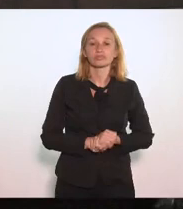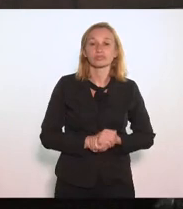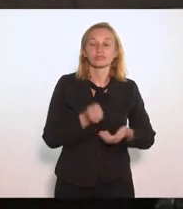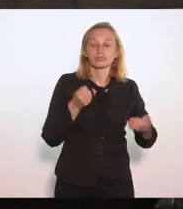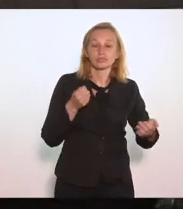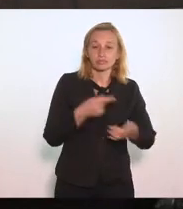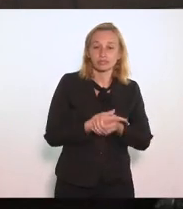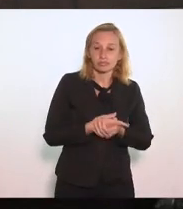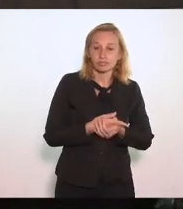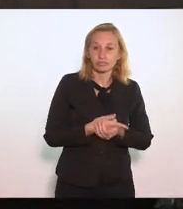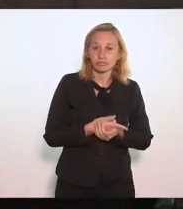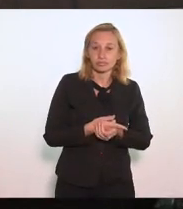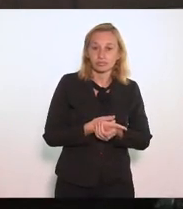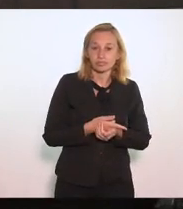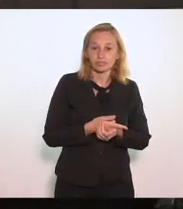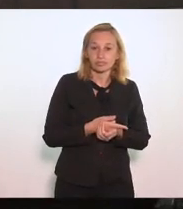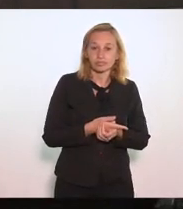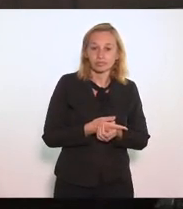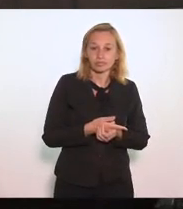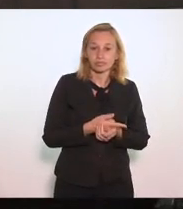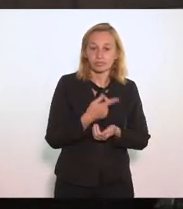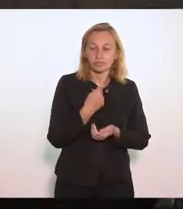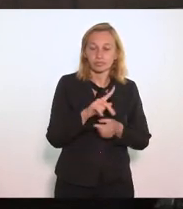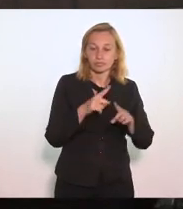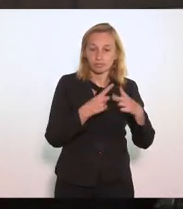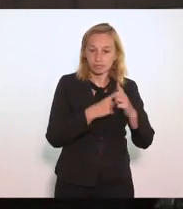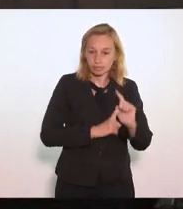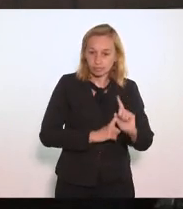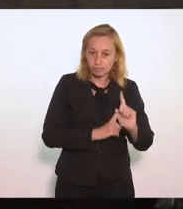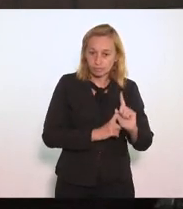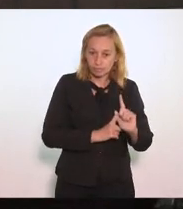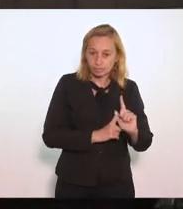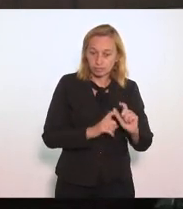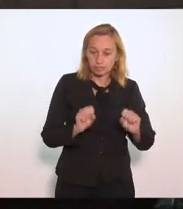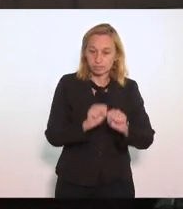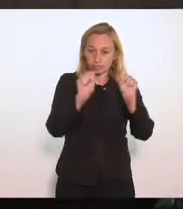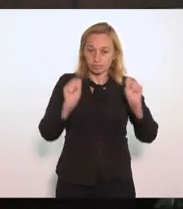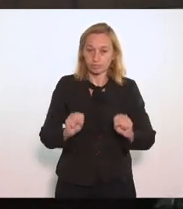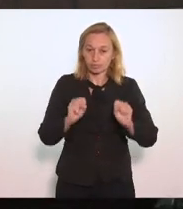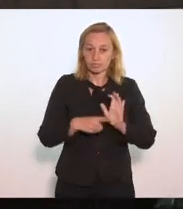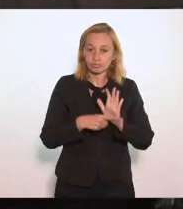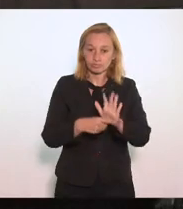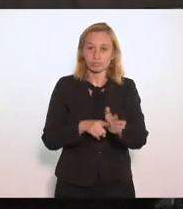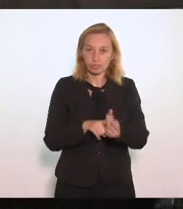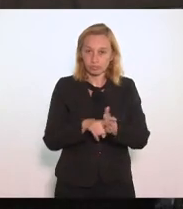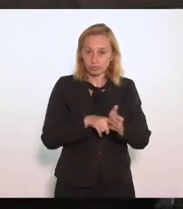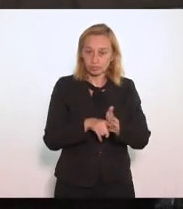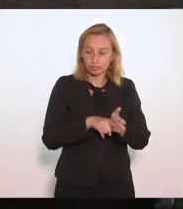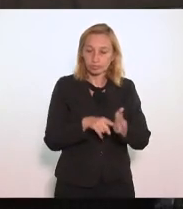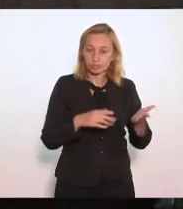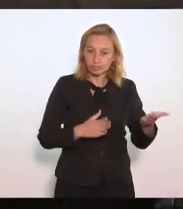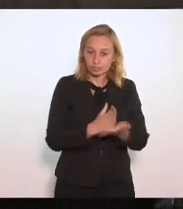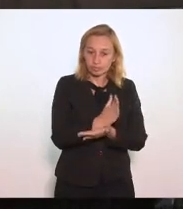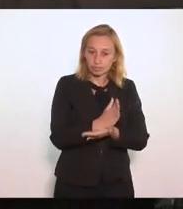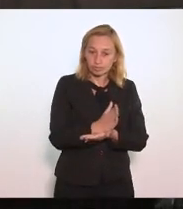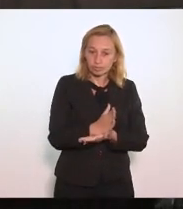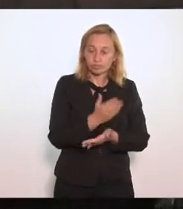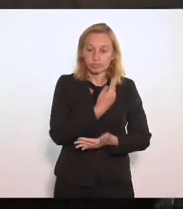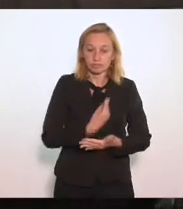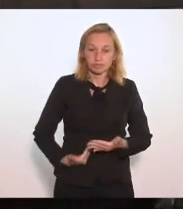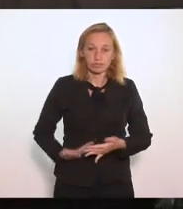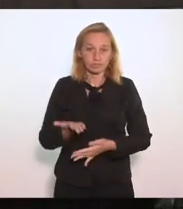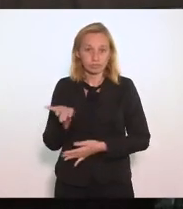pagamento Da sua dívida O sistema De recuperação fiscal Aprovado No governo anterior